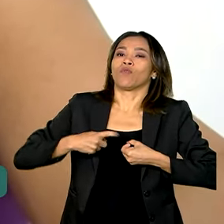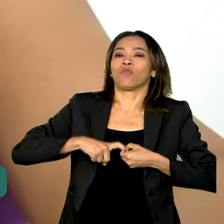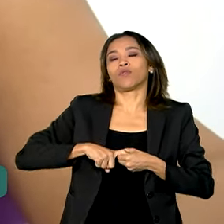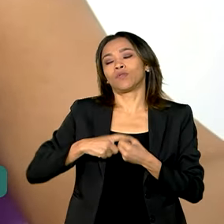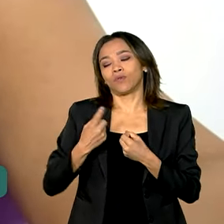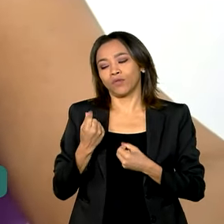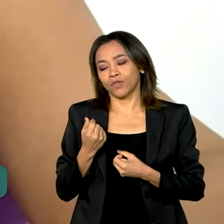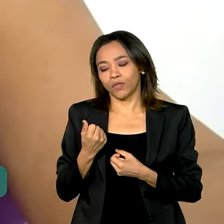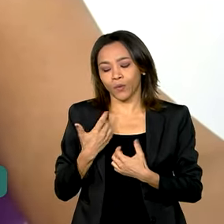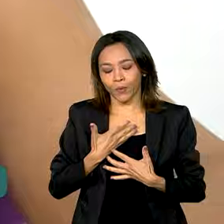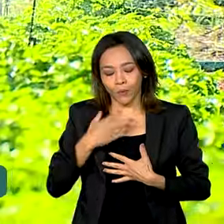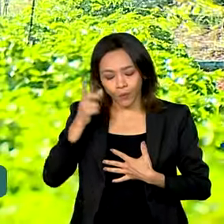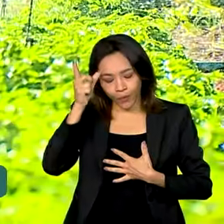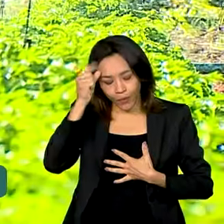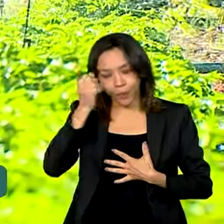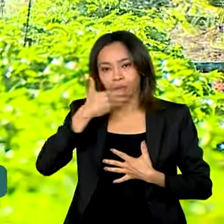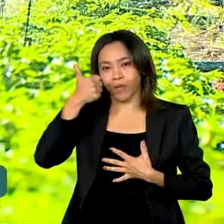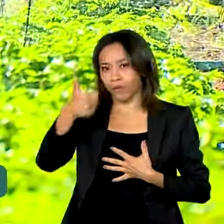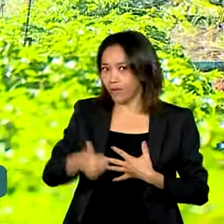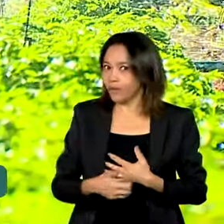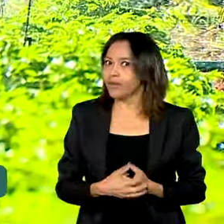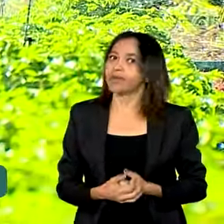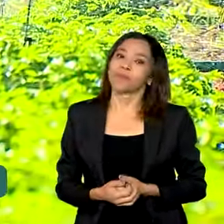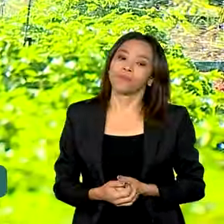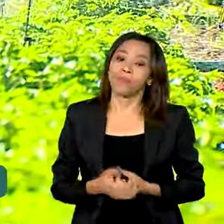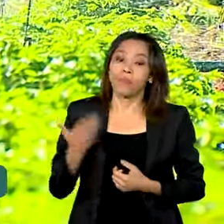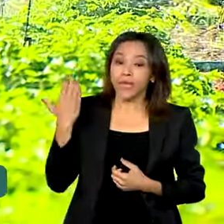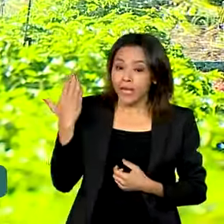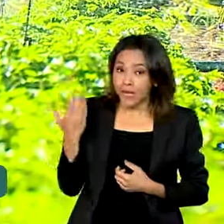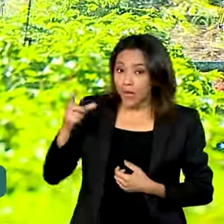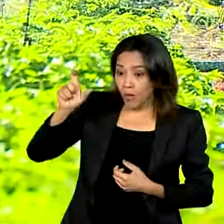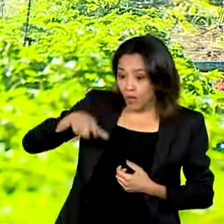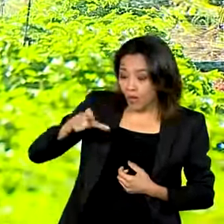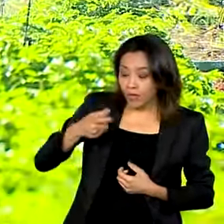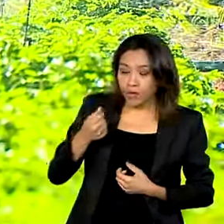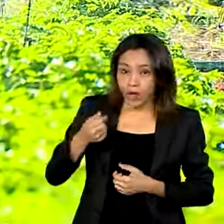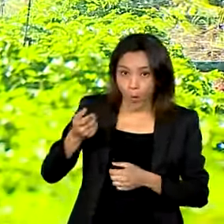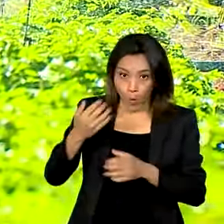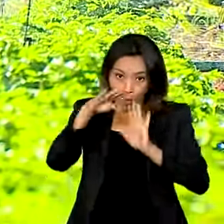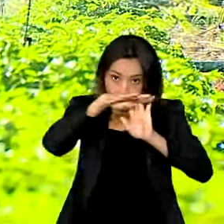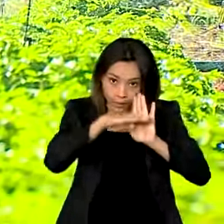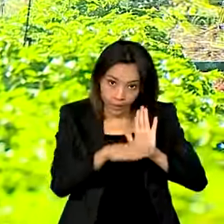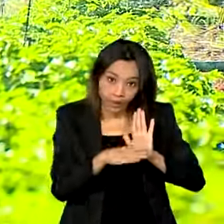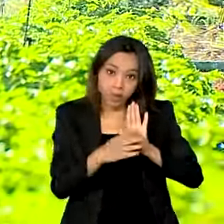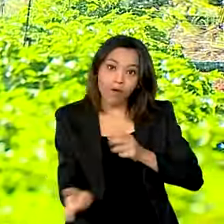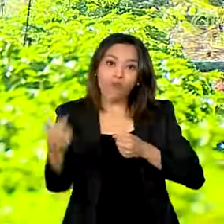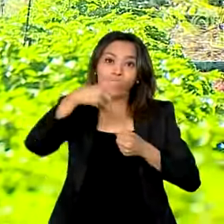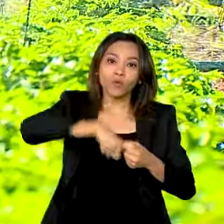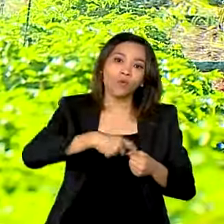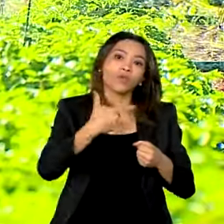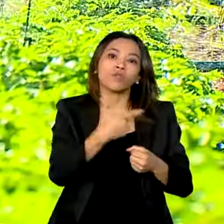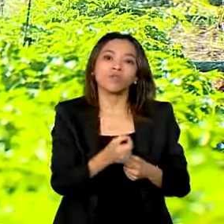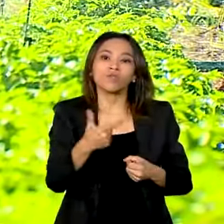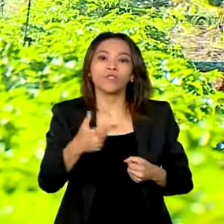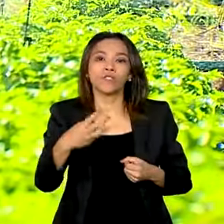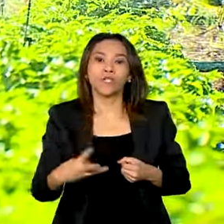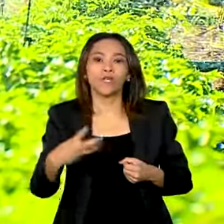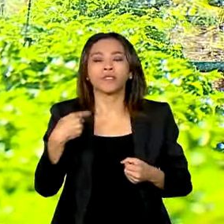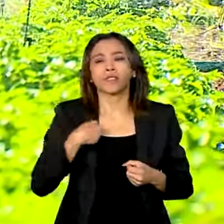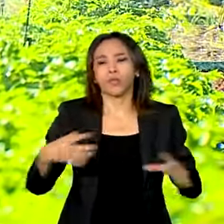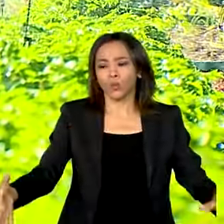novamente, melhorou. O Bolsa Verde, retomado em 2023, une a cidadania com a